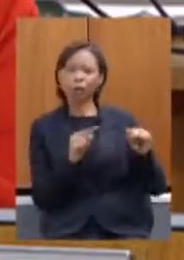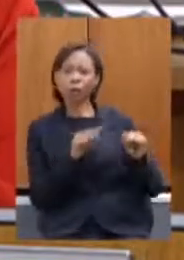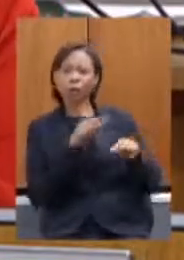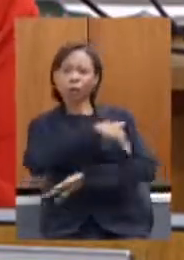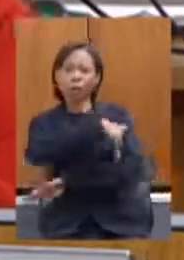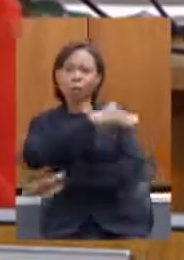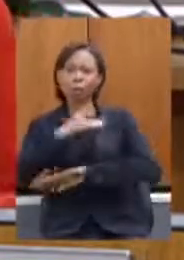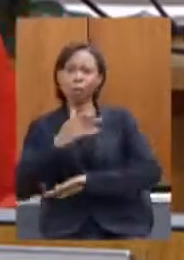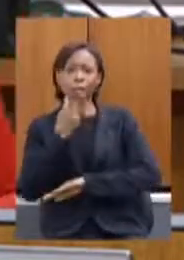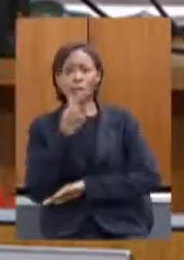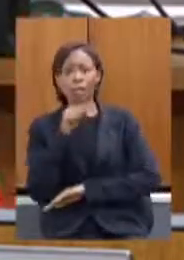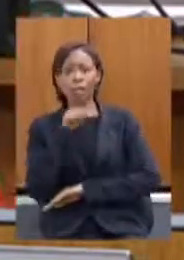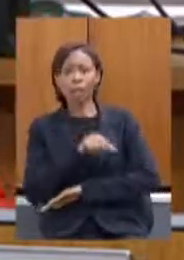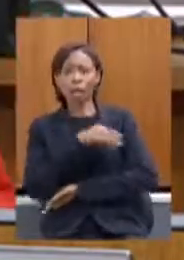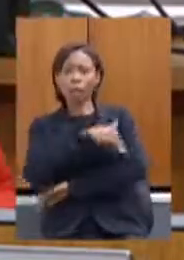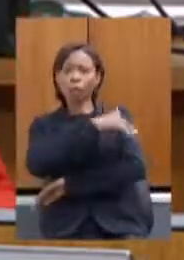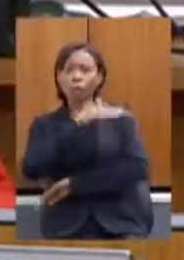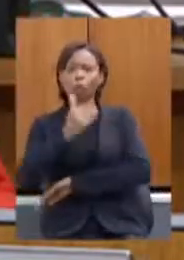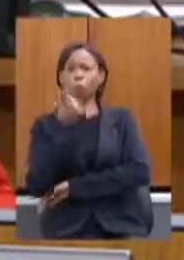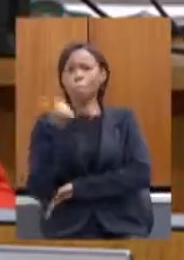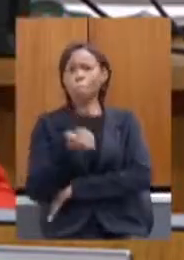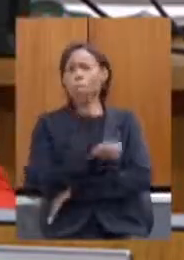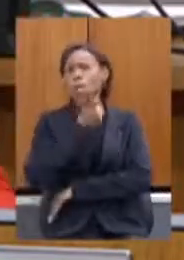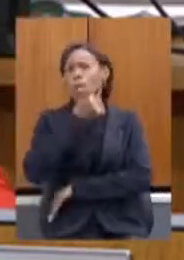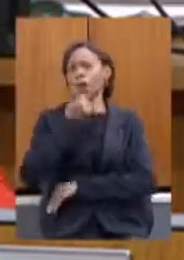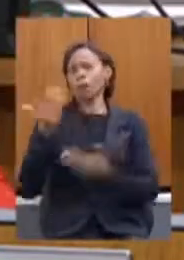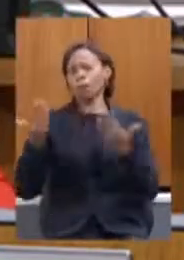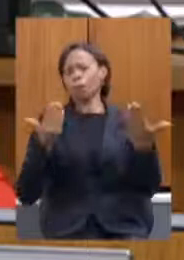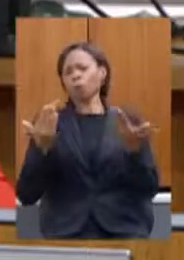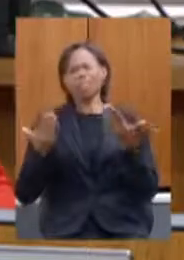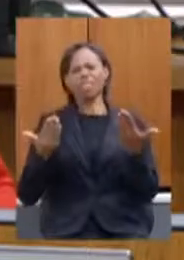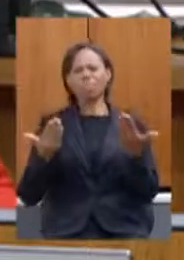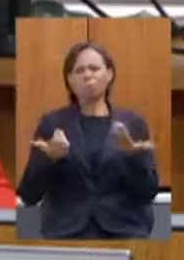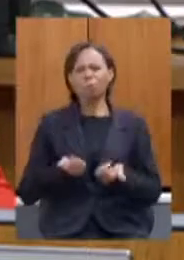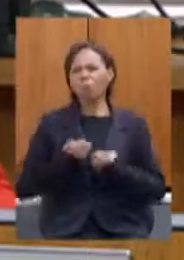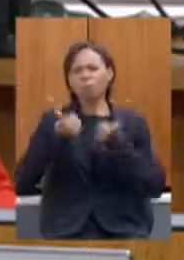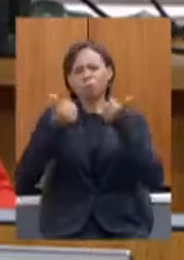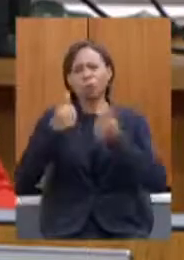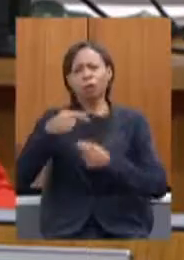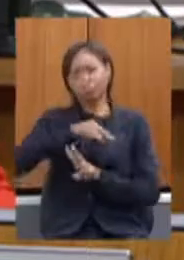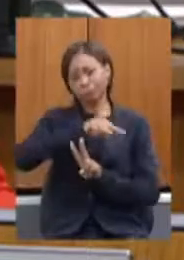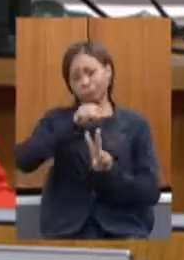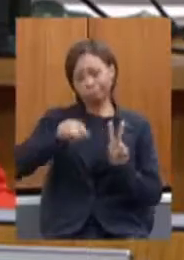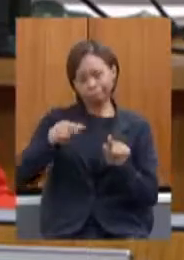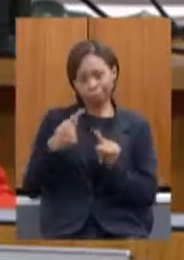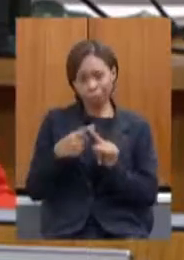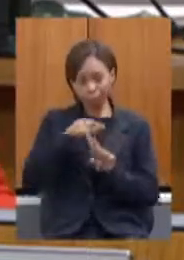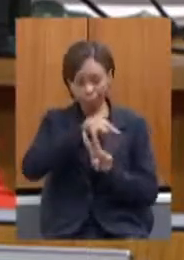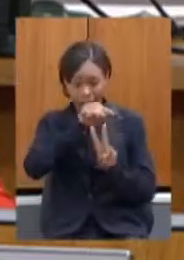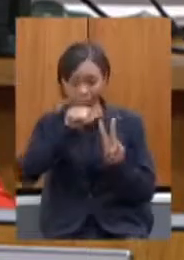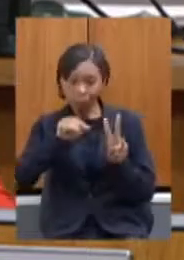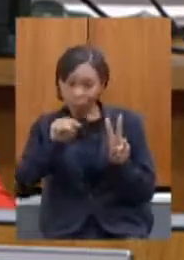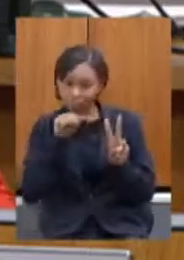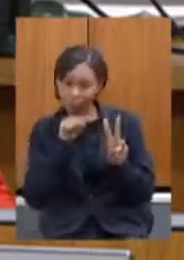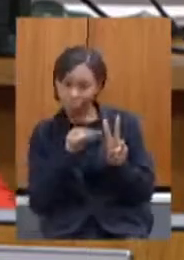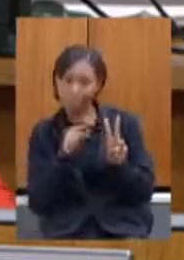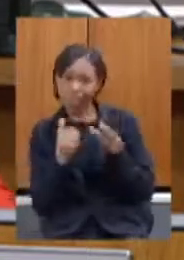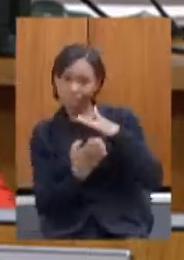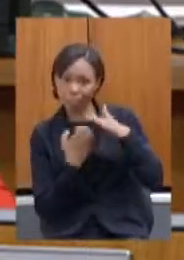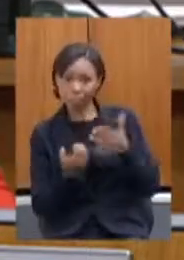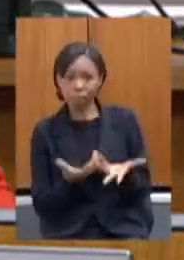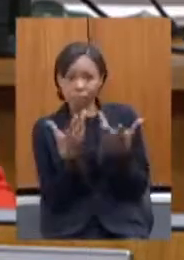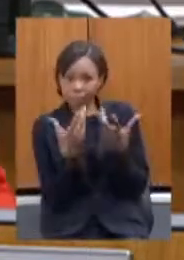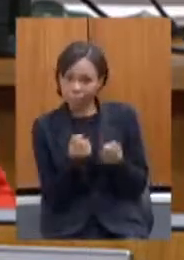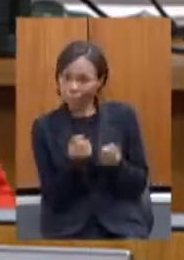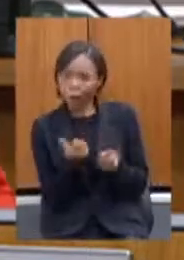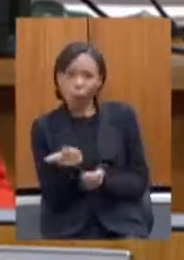Brumadinho nós estamos fazendo melhor melhor para a Vale porque a Vale vai aceitar o que for mais estável para ela